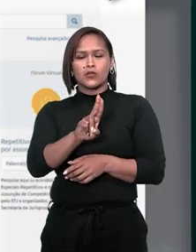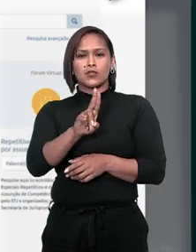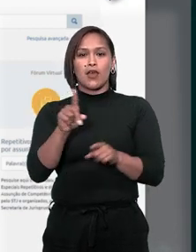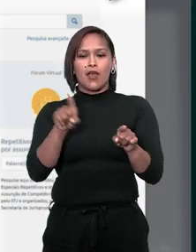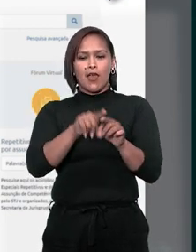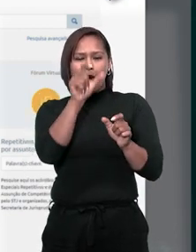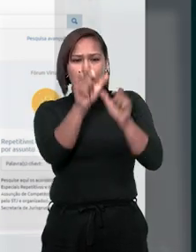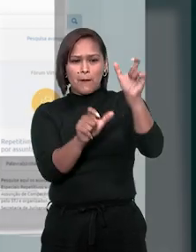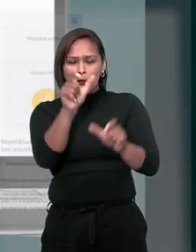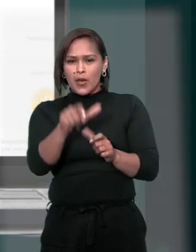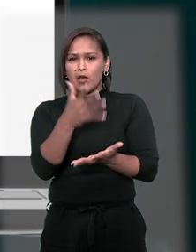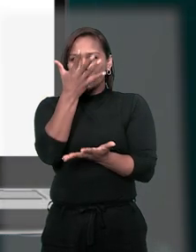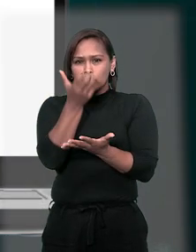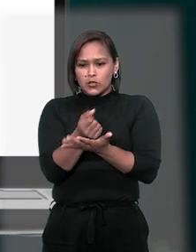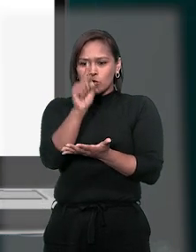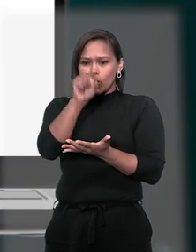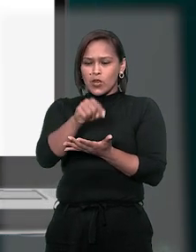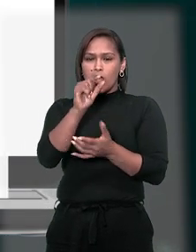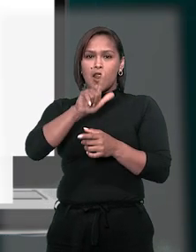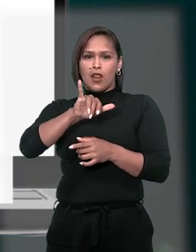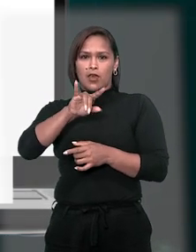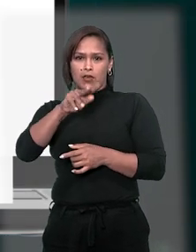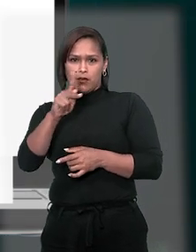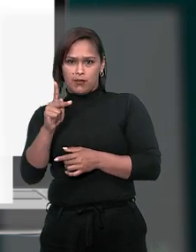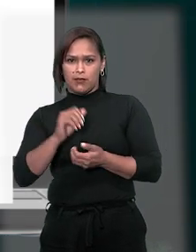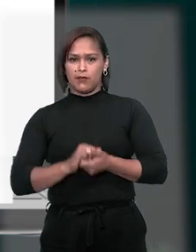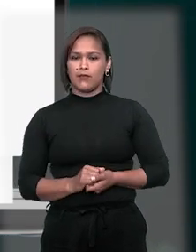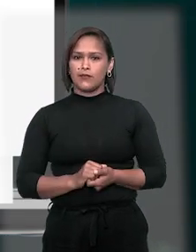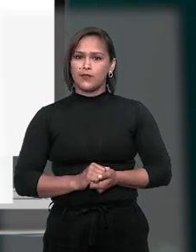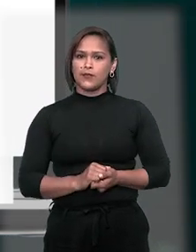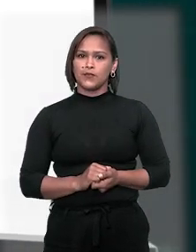ferramenta, disponível por meio deste link.